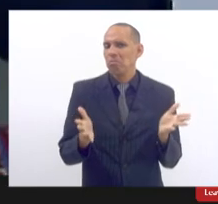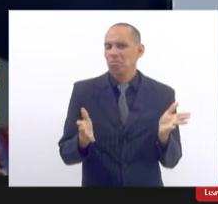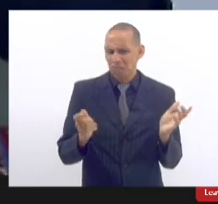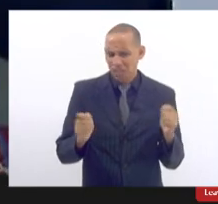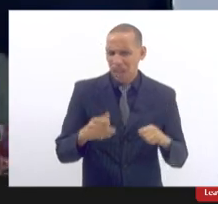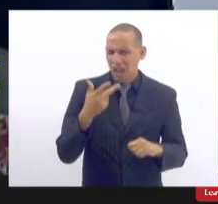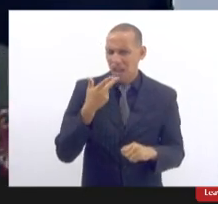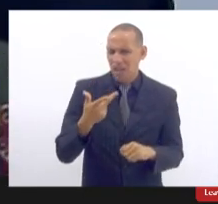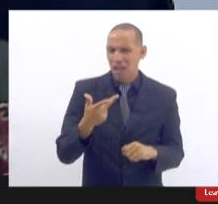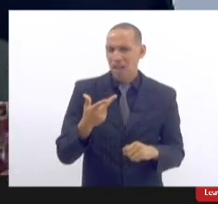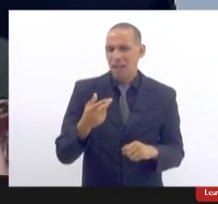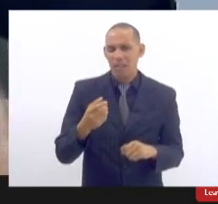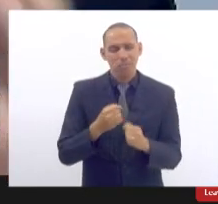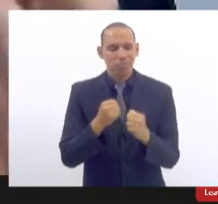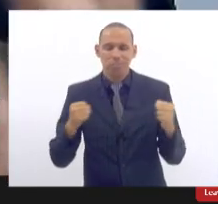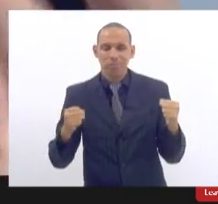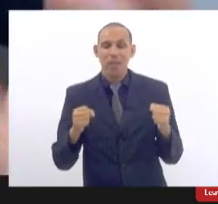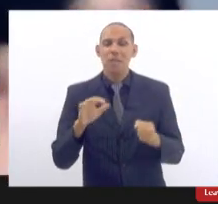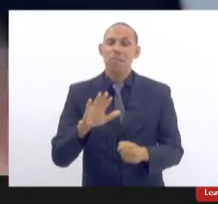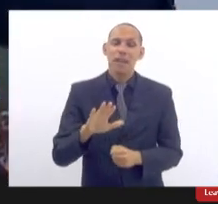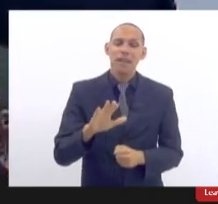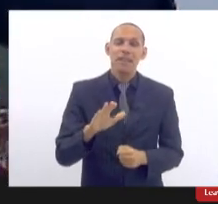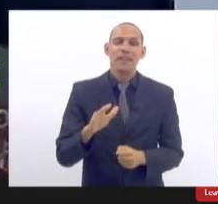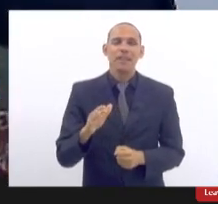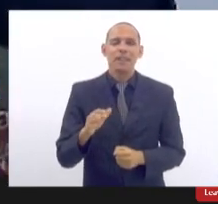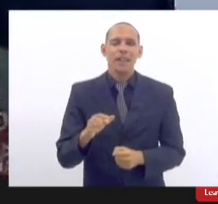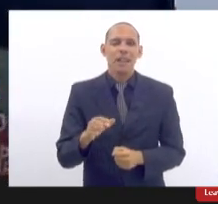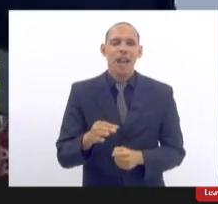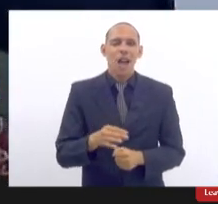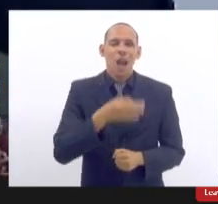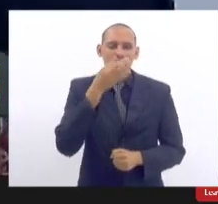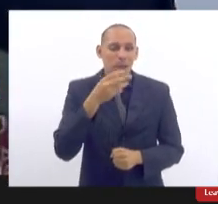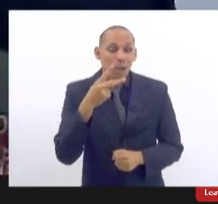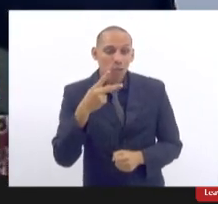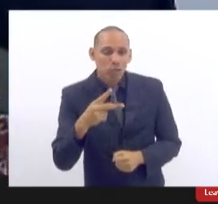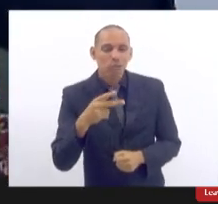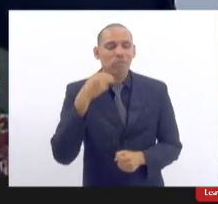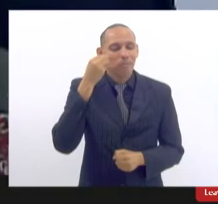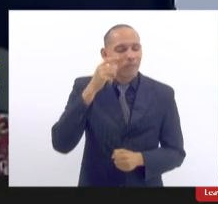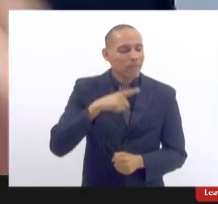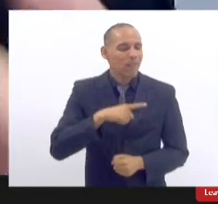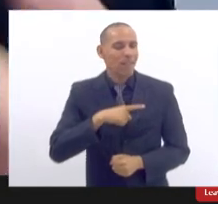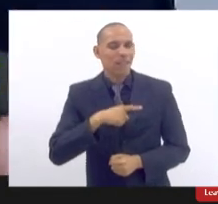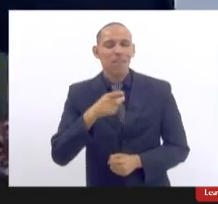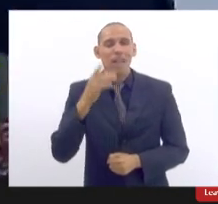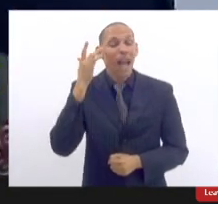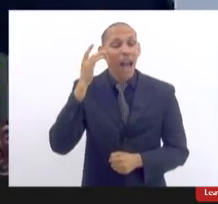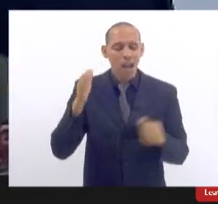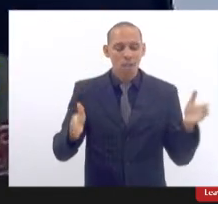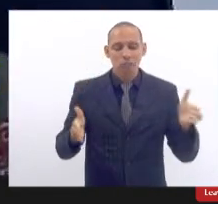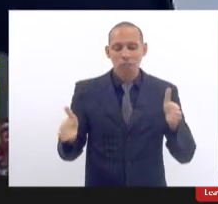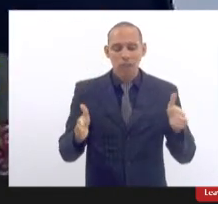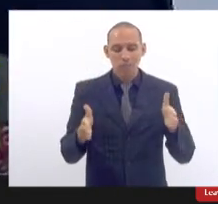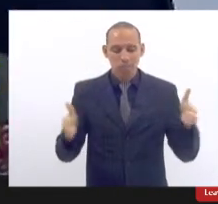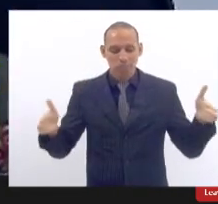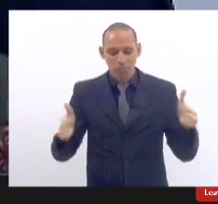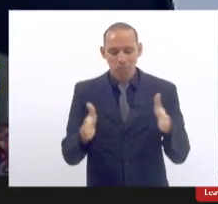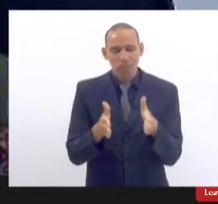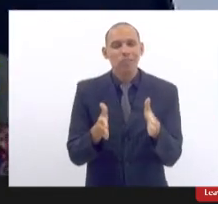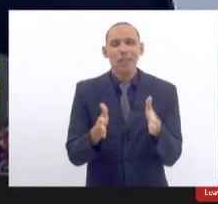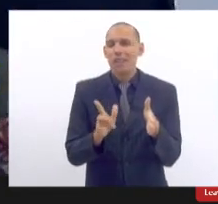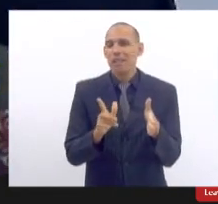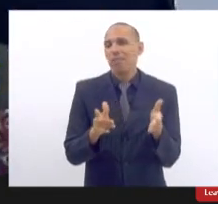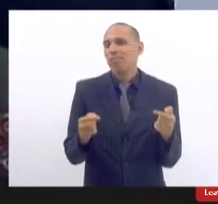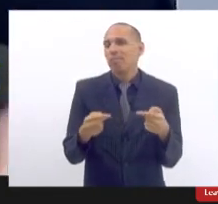dizer isso mas assim na sua ideia e com a sua experiência de que horizonte temporal a gente pode estar